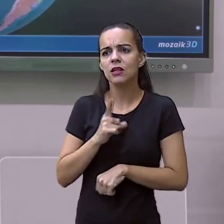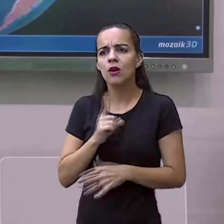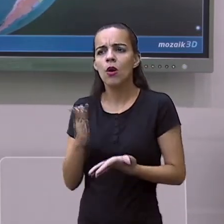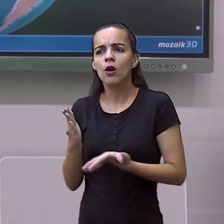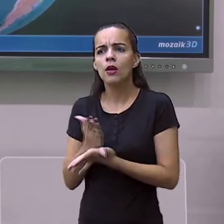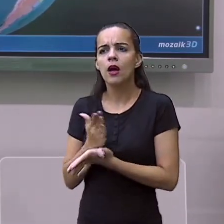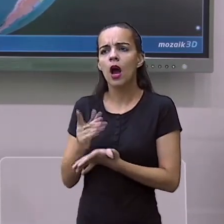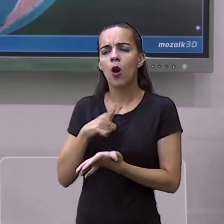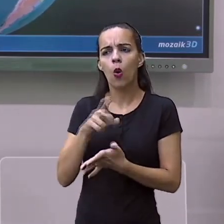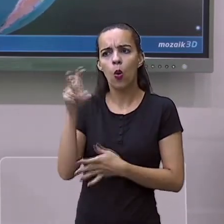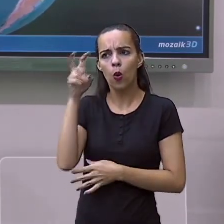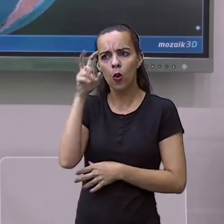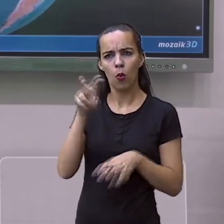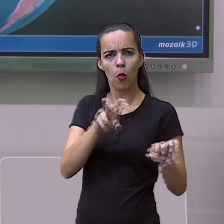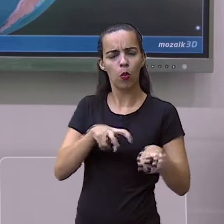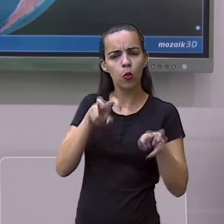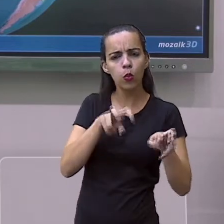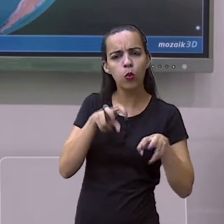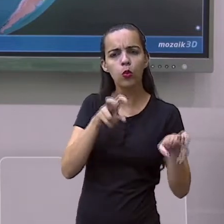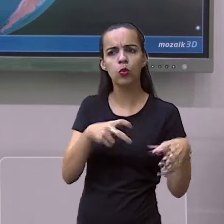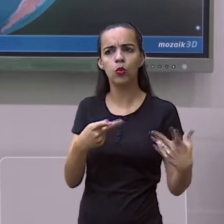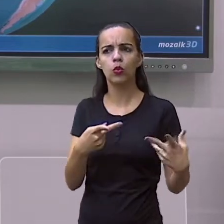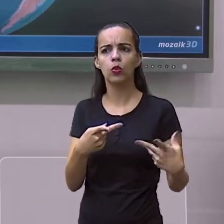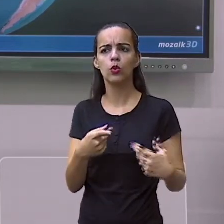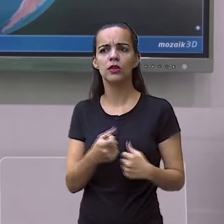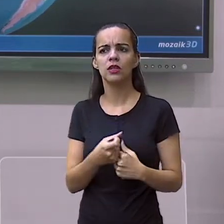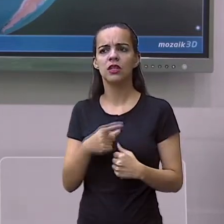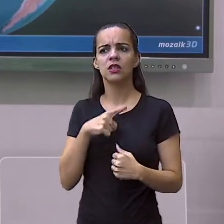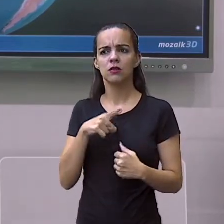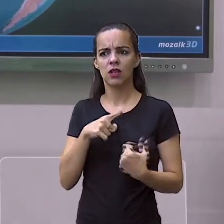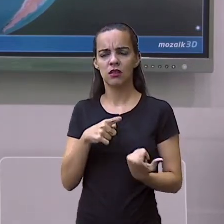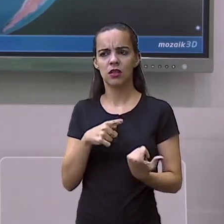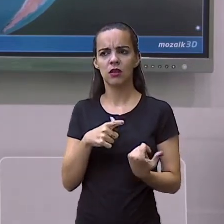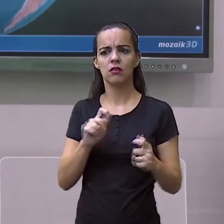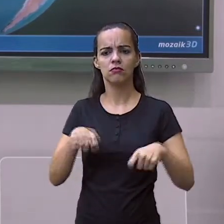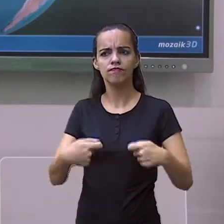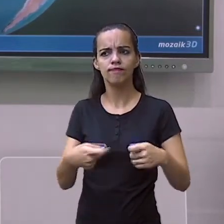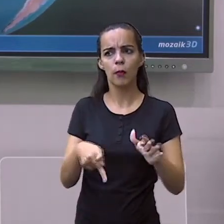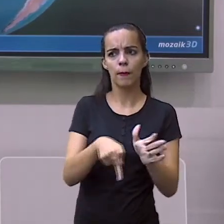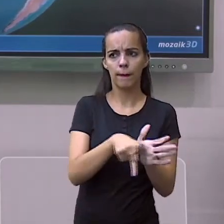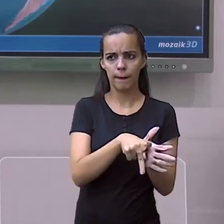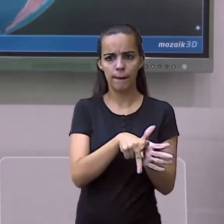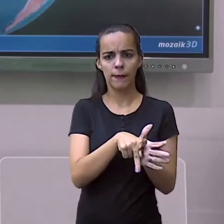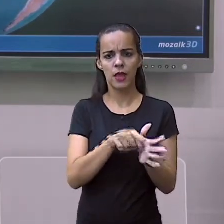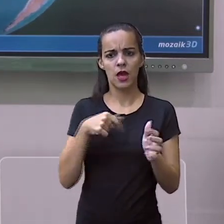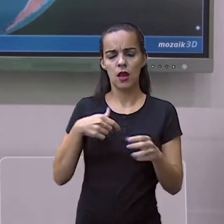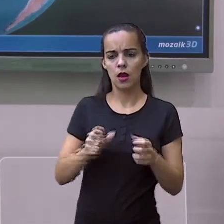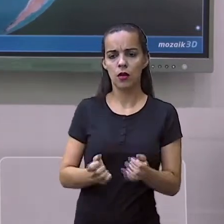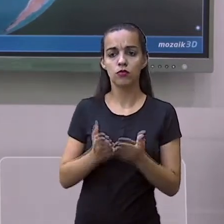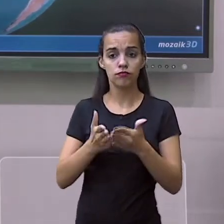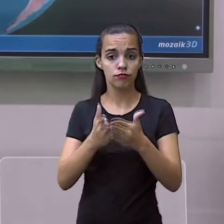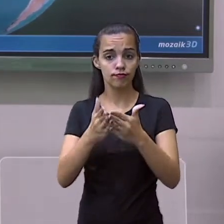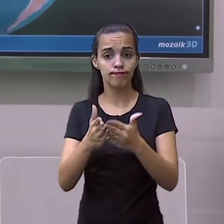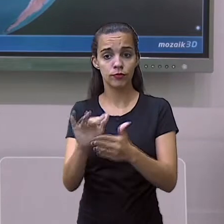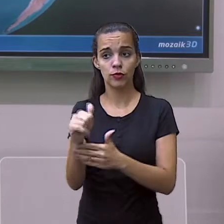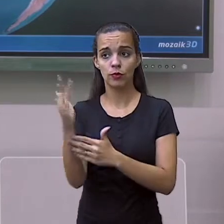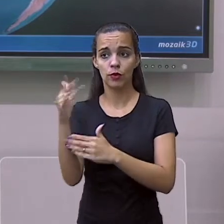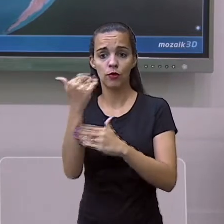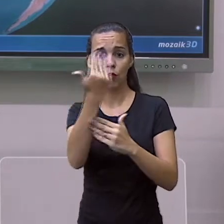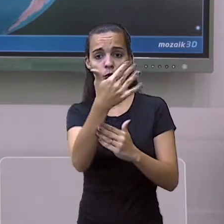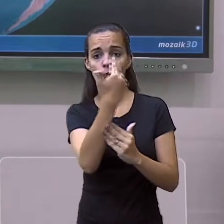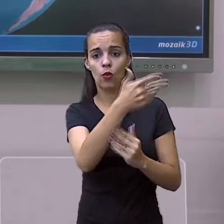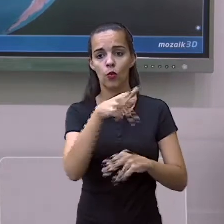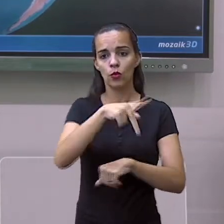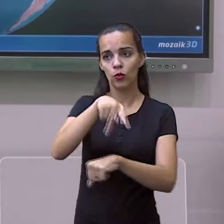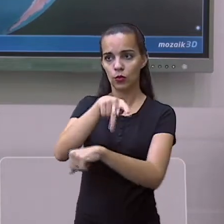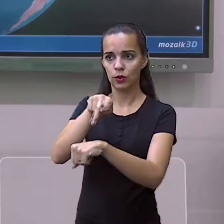agricultura predomina uma agricultura voltada para a exportação, mas uma agricultura